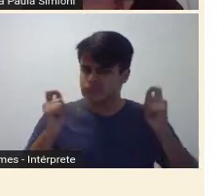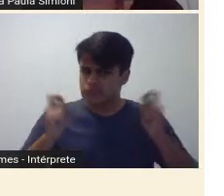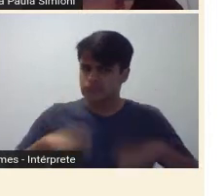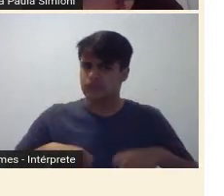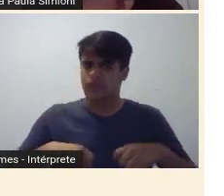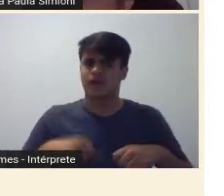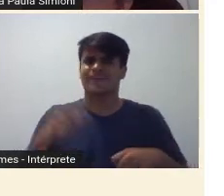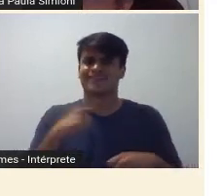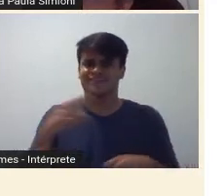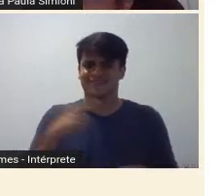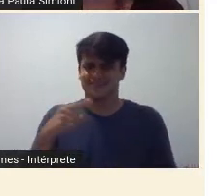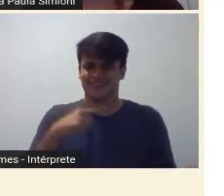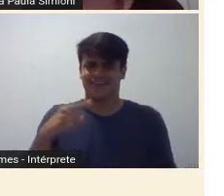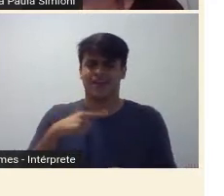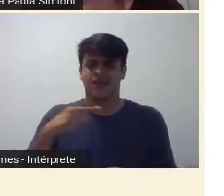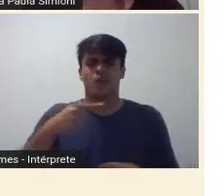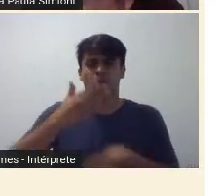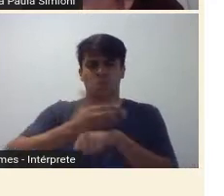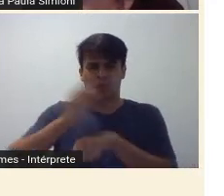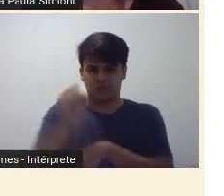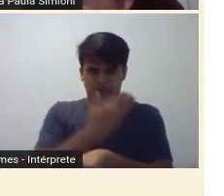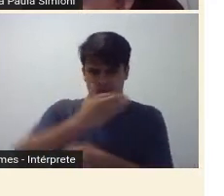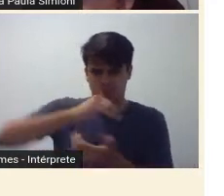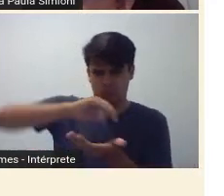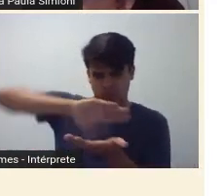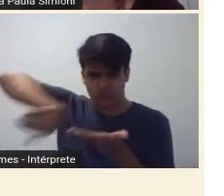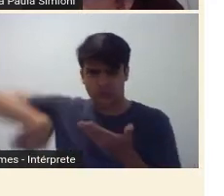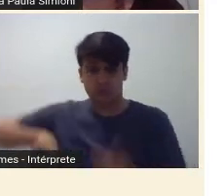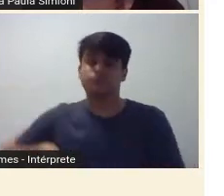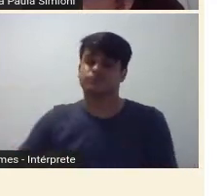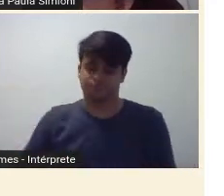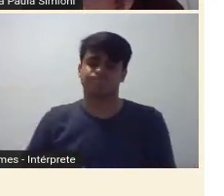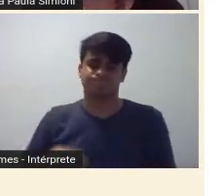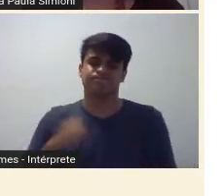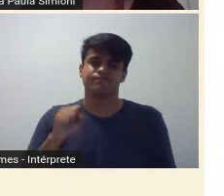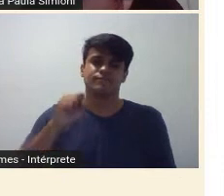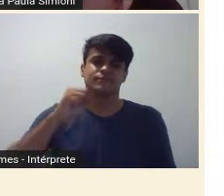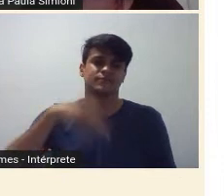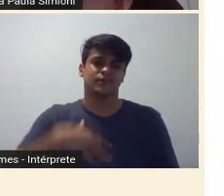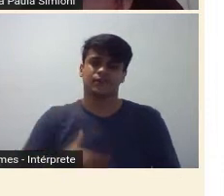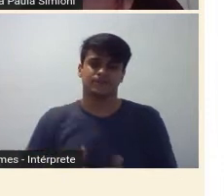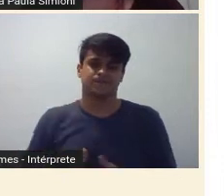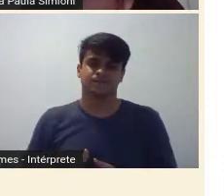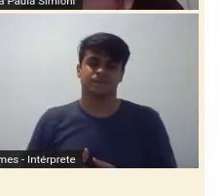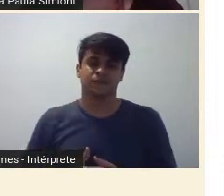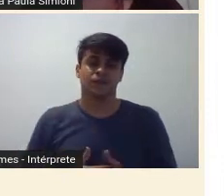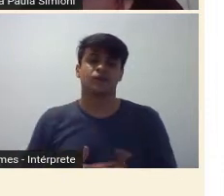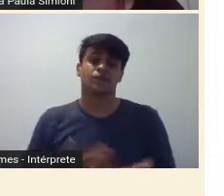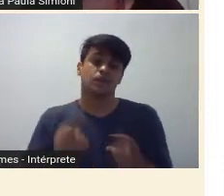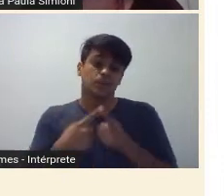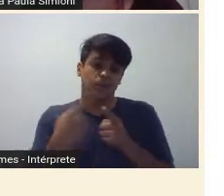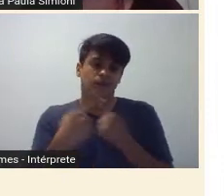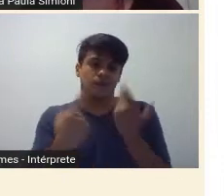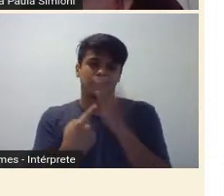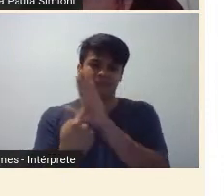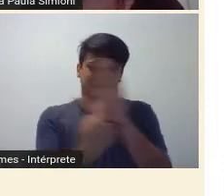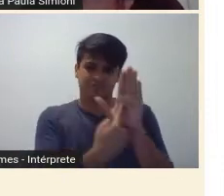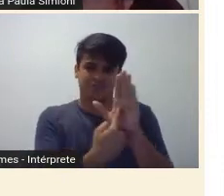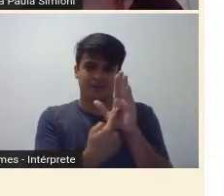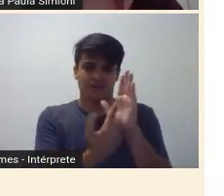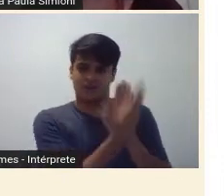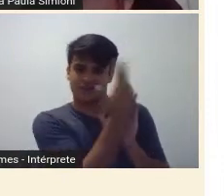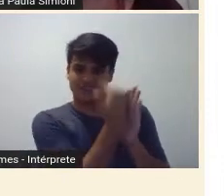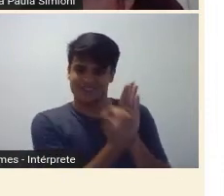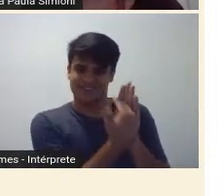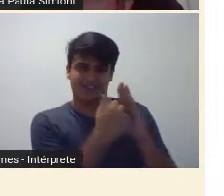exclusão? Sempre. Eu acho que, enfim, já comecei mostrando, a partir, né, do trabalho, esse desenho do Ian,